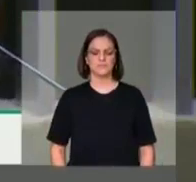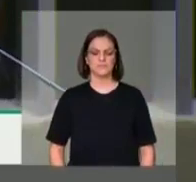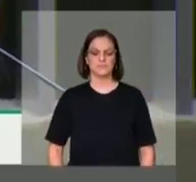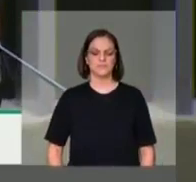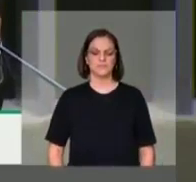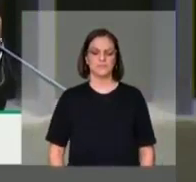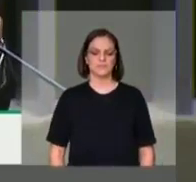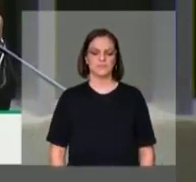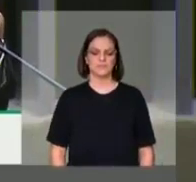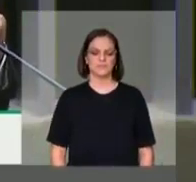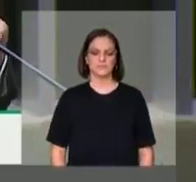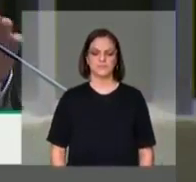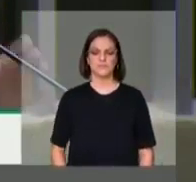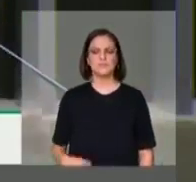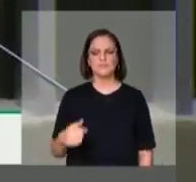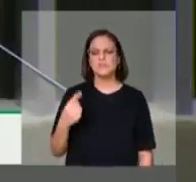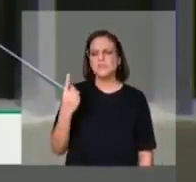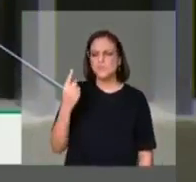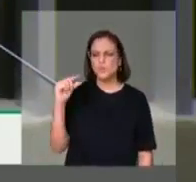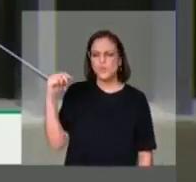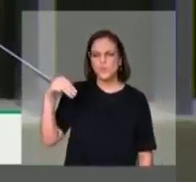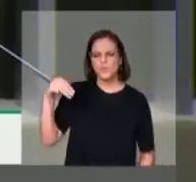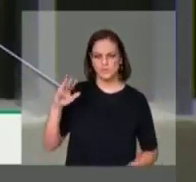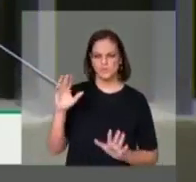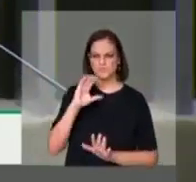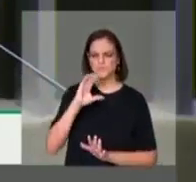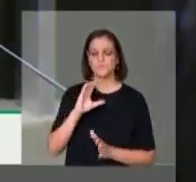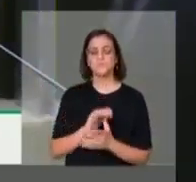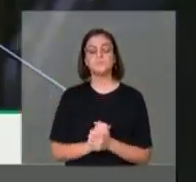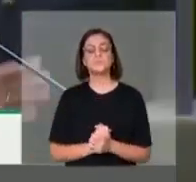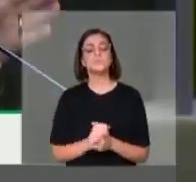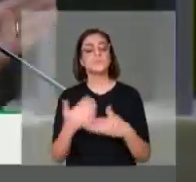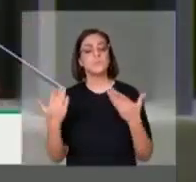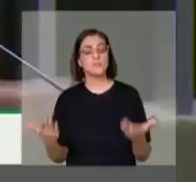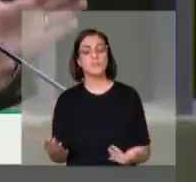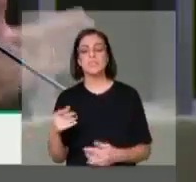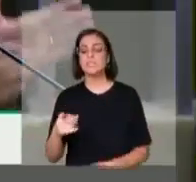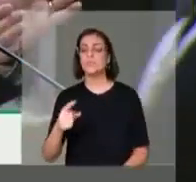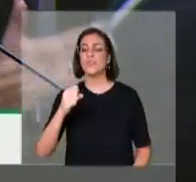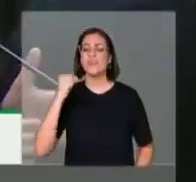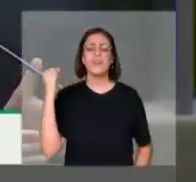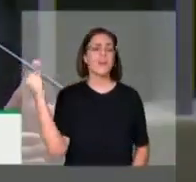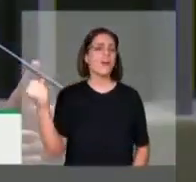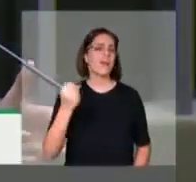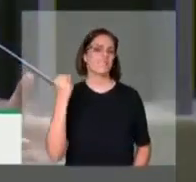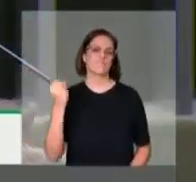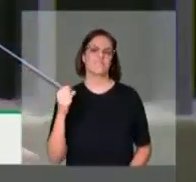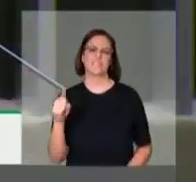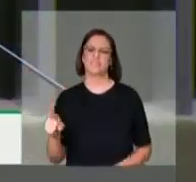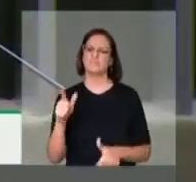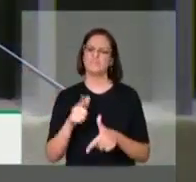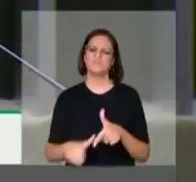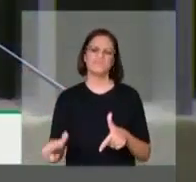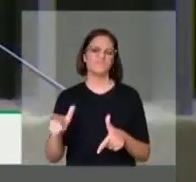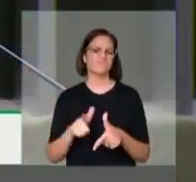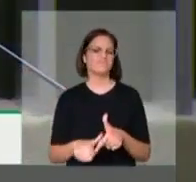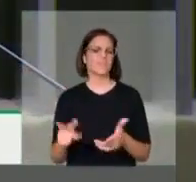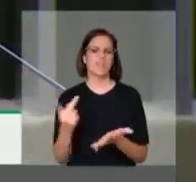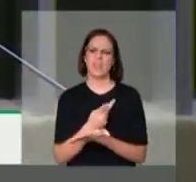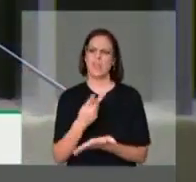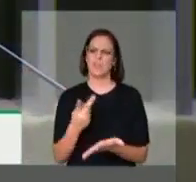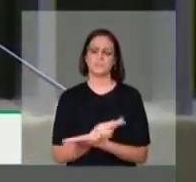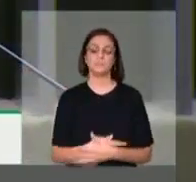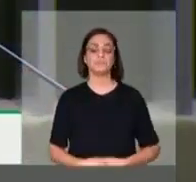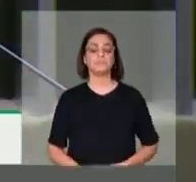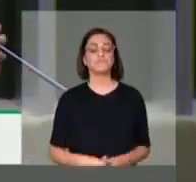Muito obrigado, presidente, e prometo concluir. Portanto, essa medida é gravemente equivocada. E, de outro lado,